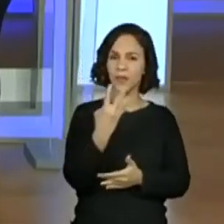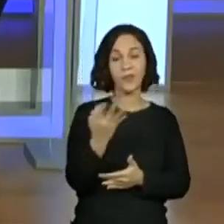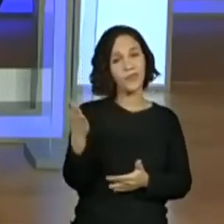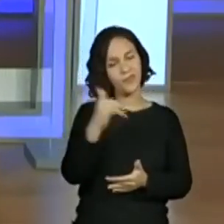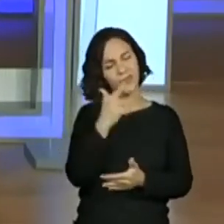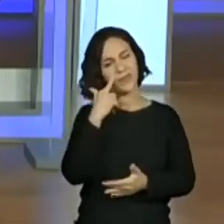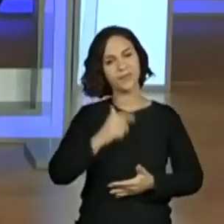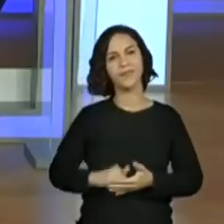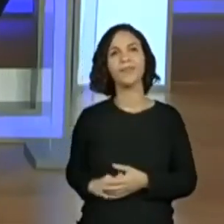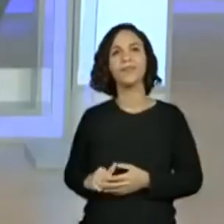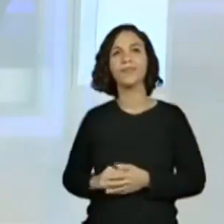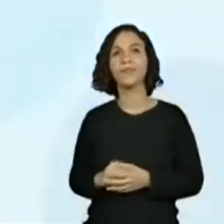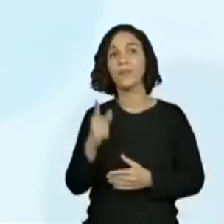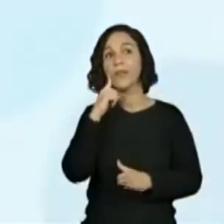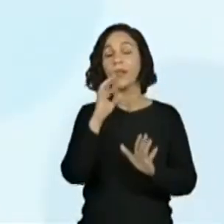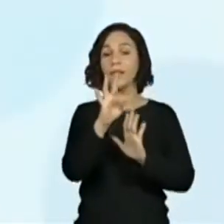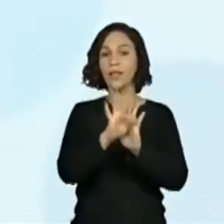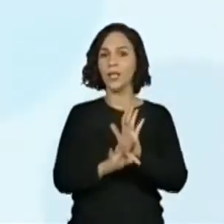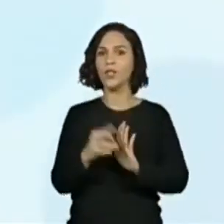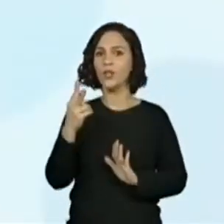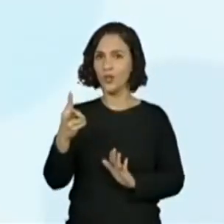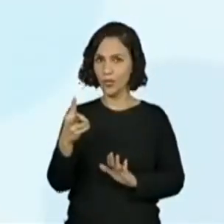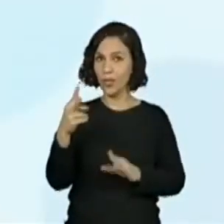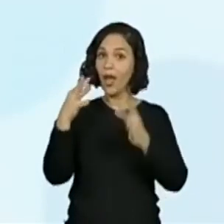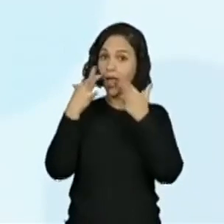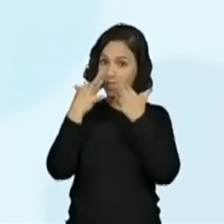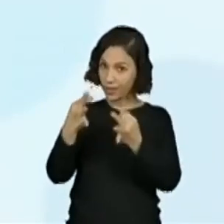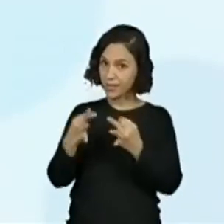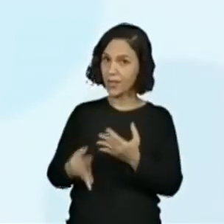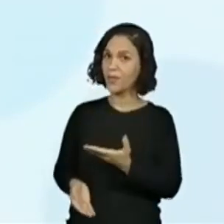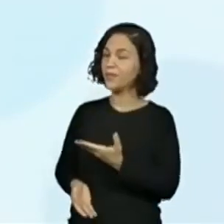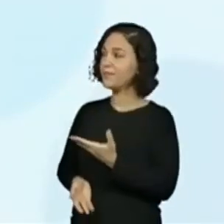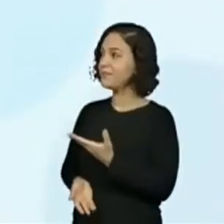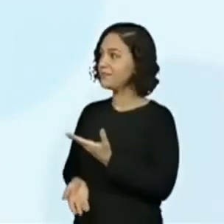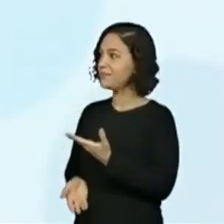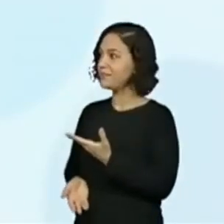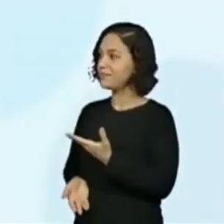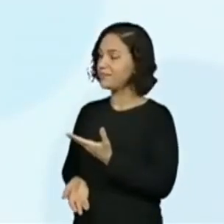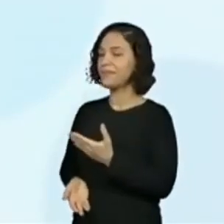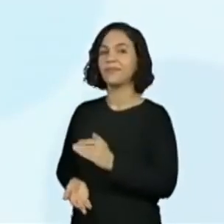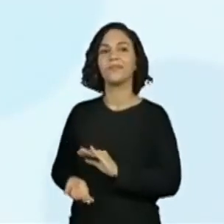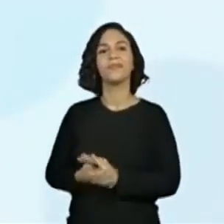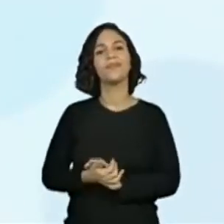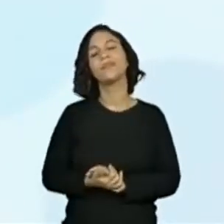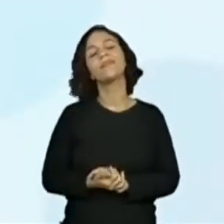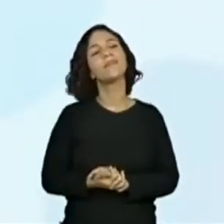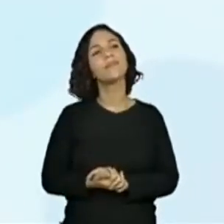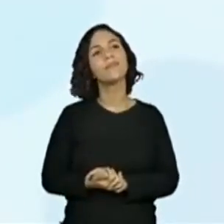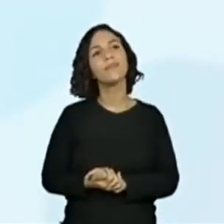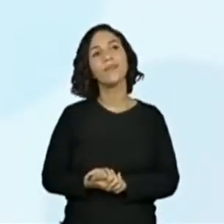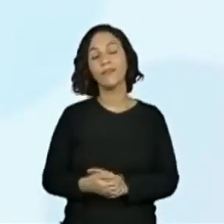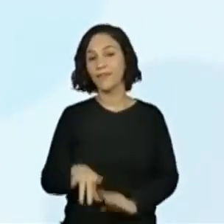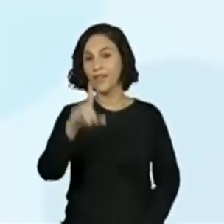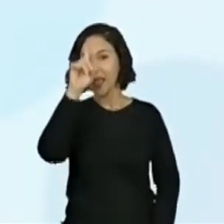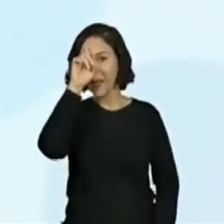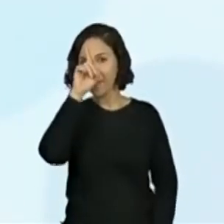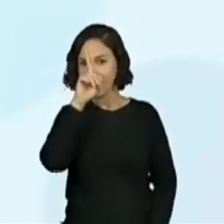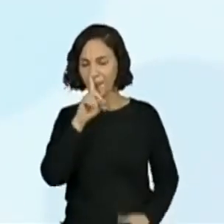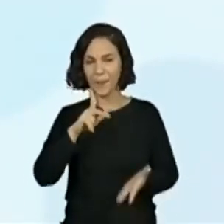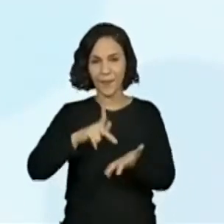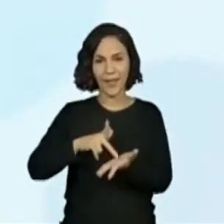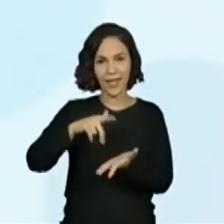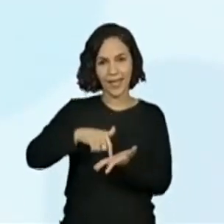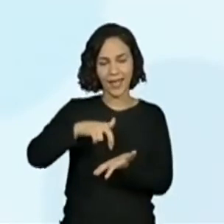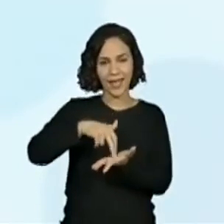Então, lá. Texto 2. Olhem para esse texto. Nós já tivemos o primeiro contato. Então, amarelinha,